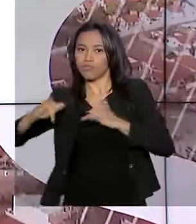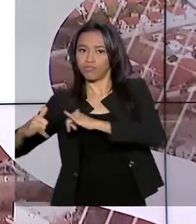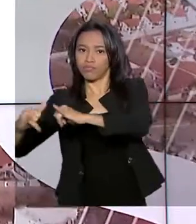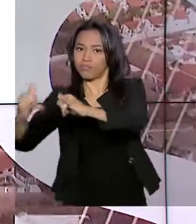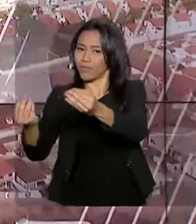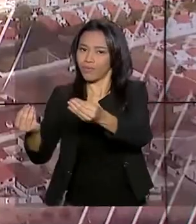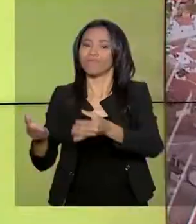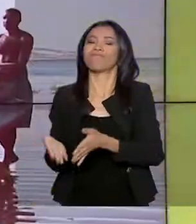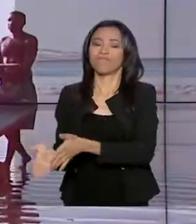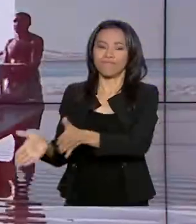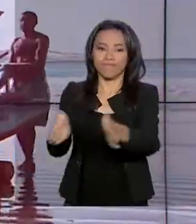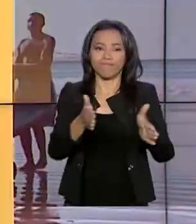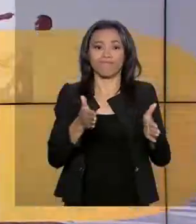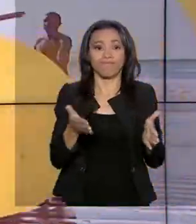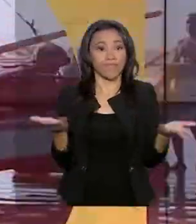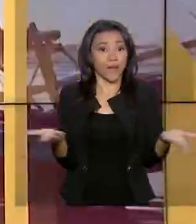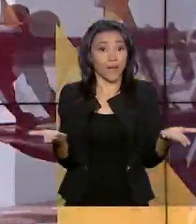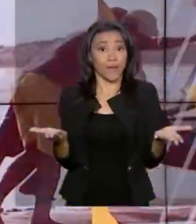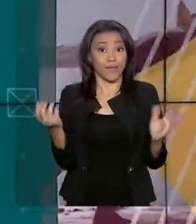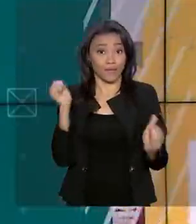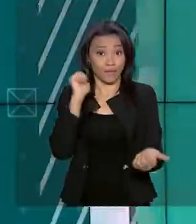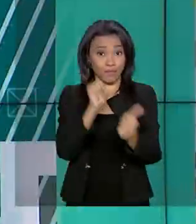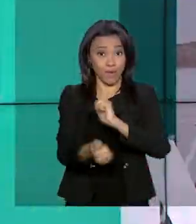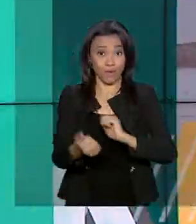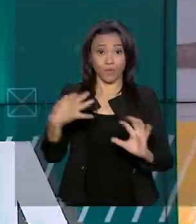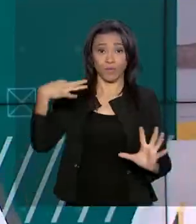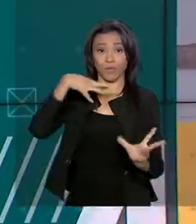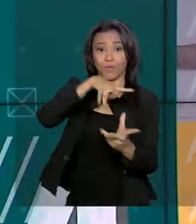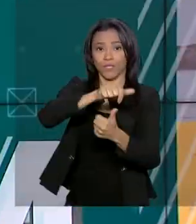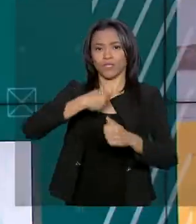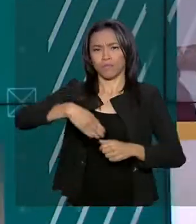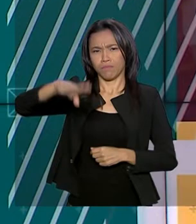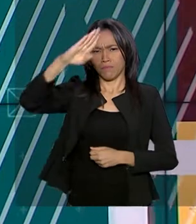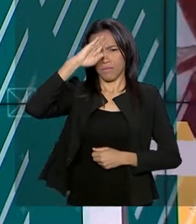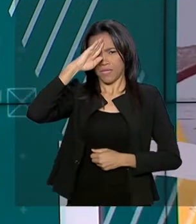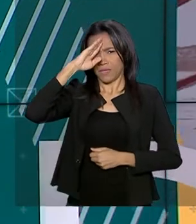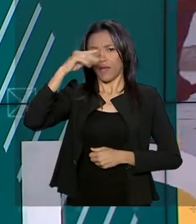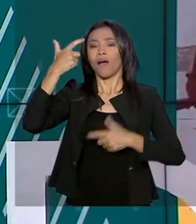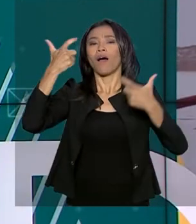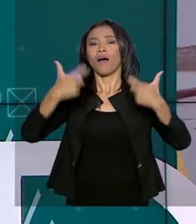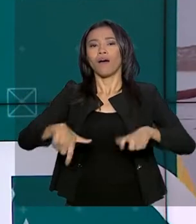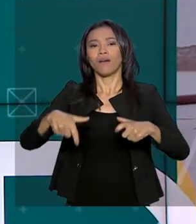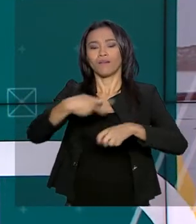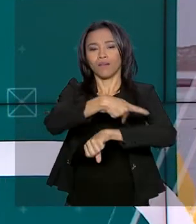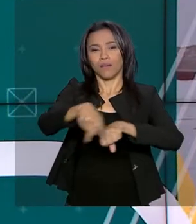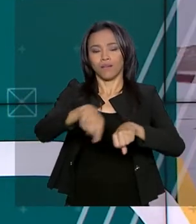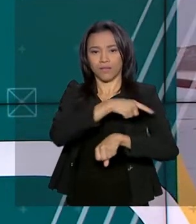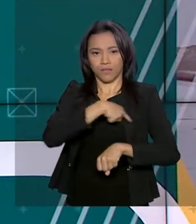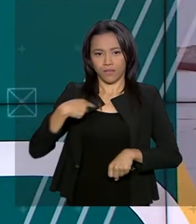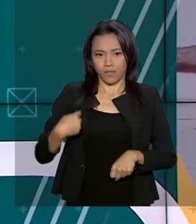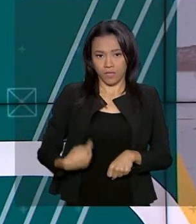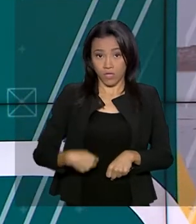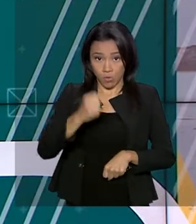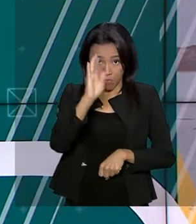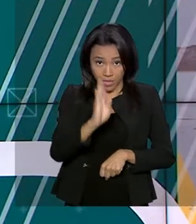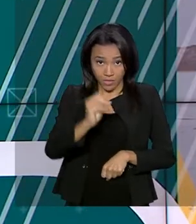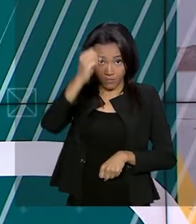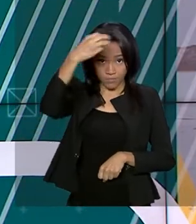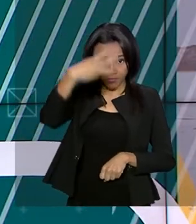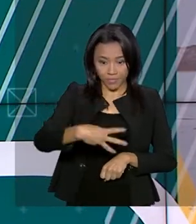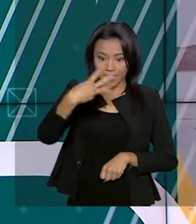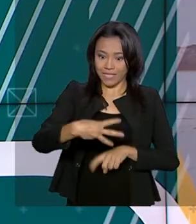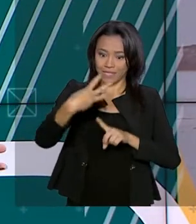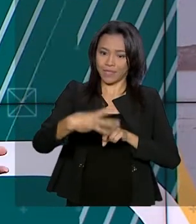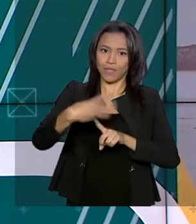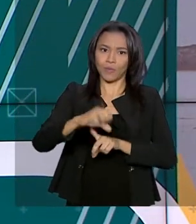Vamos falar agora dos Jogos Mundiais Militares em Urã, na China. O Brasil segue em terceiro lugar com 13 medalhas